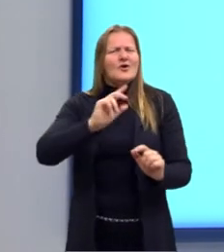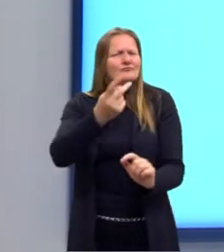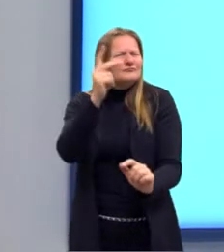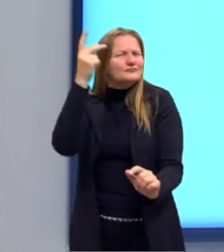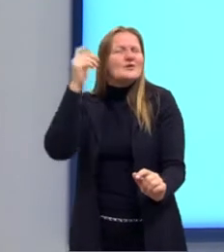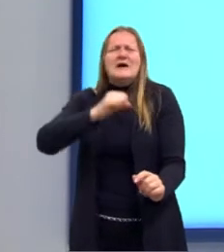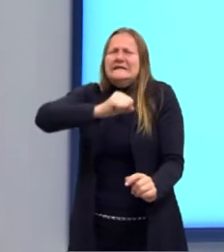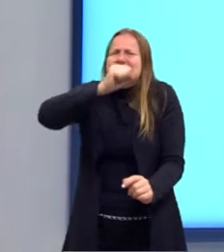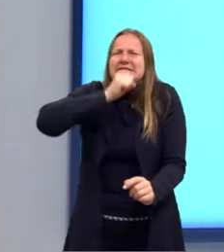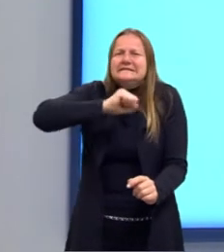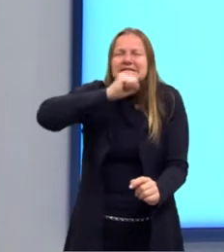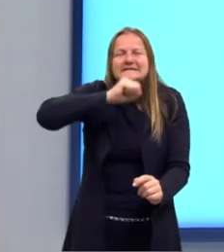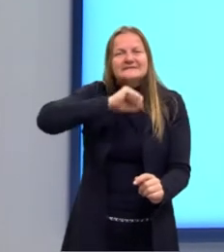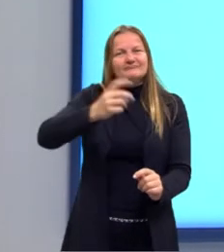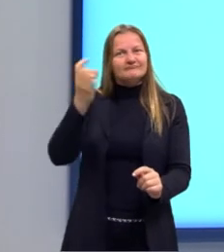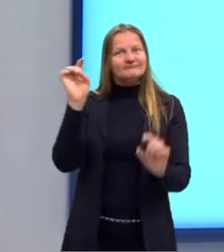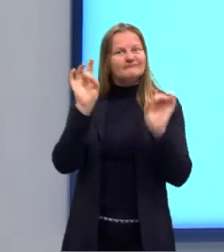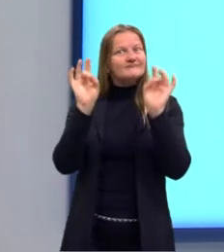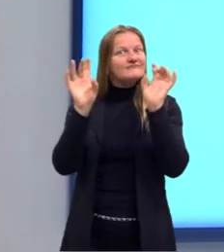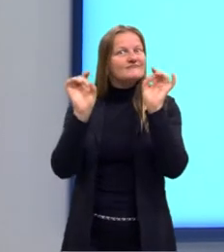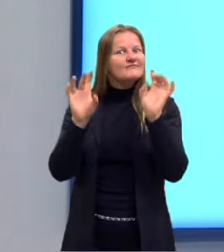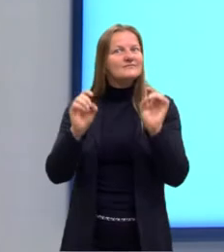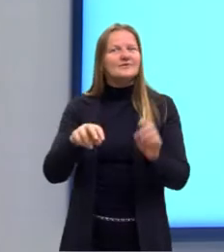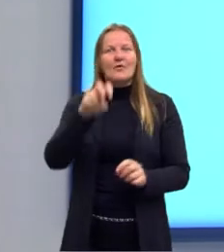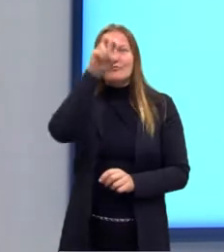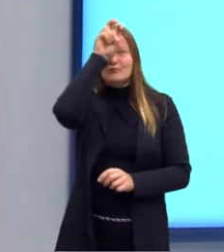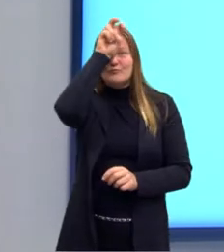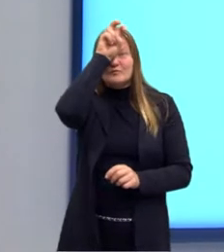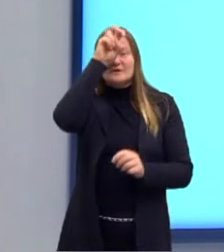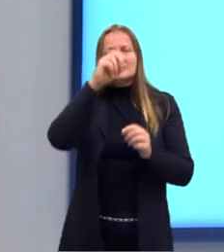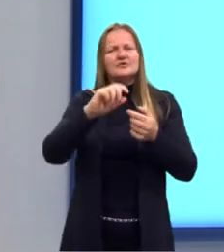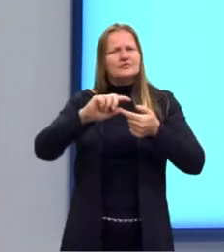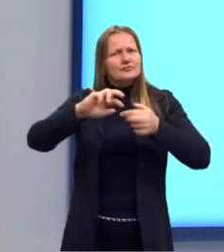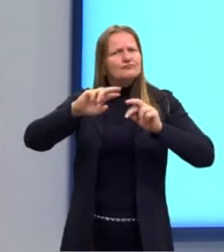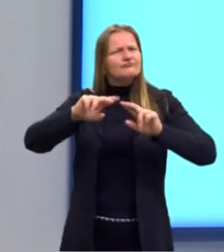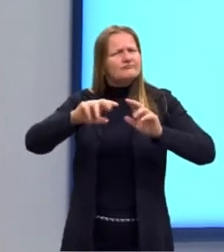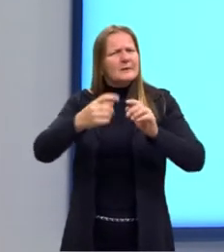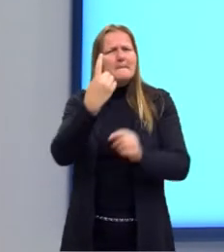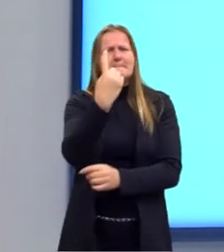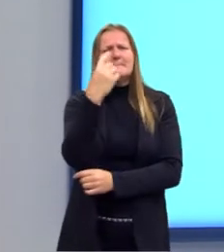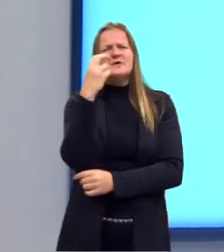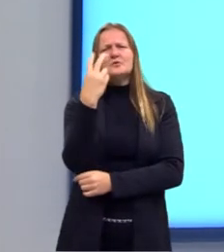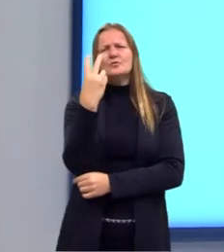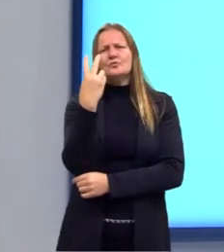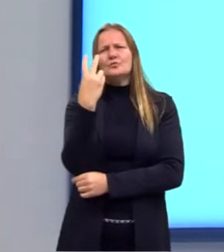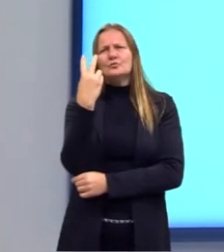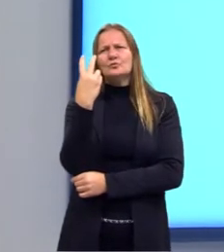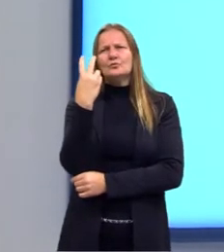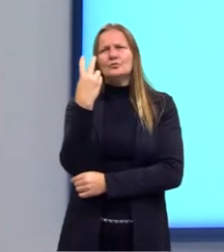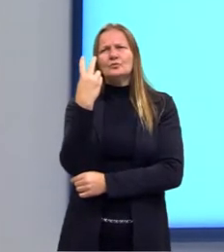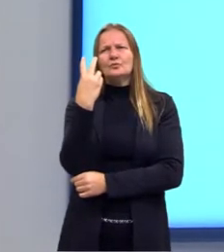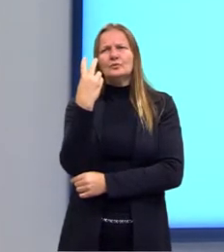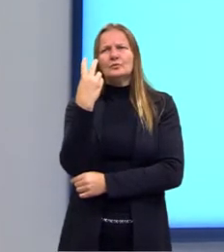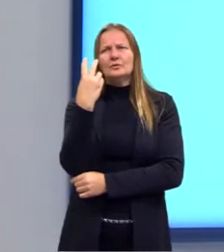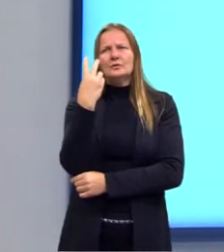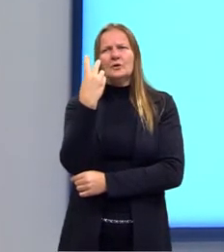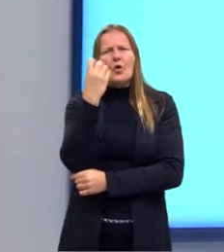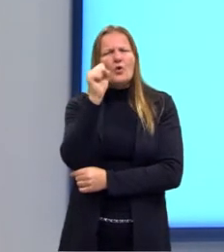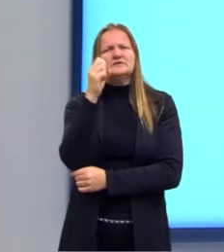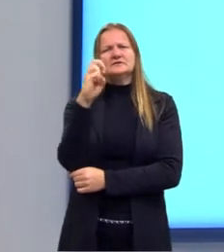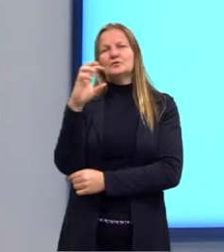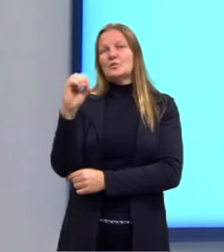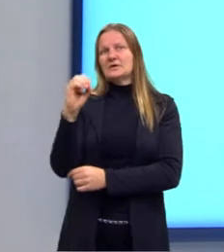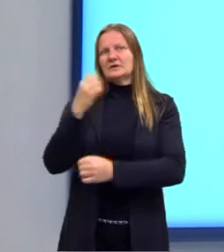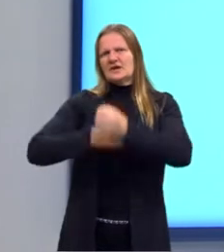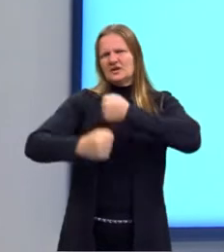antiga, em especial com os egípcios, há cerca de 1850 anos antes de